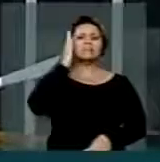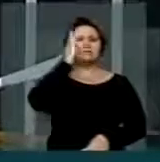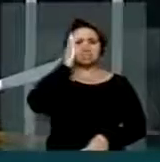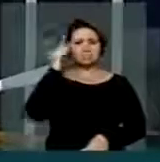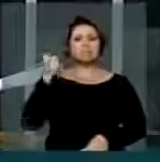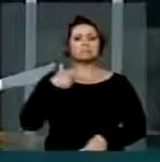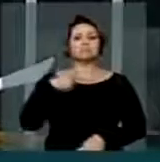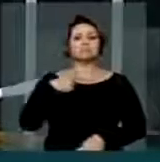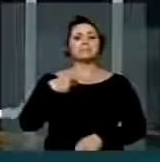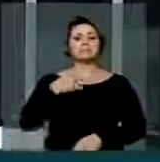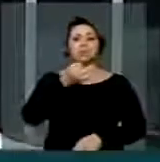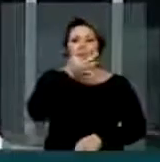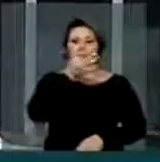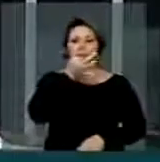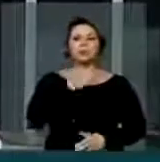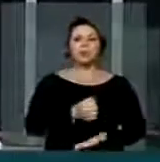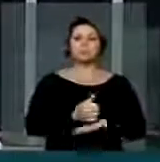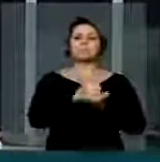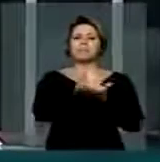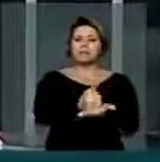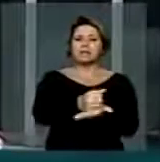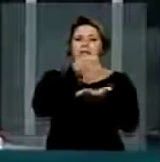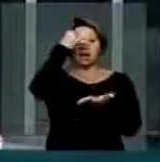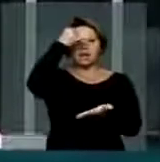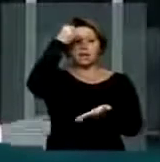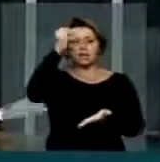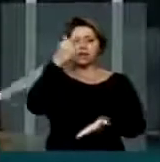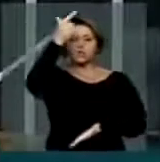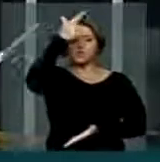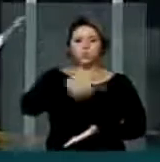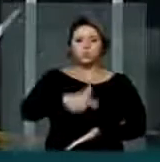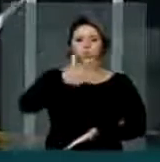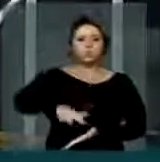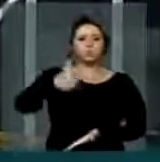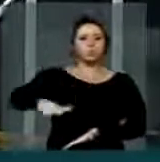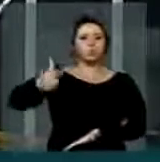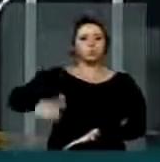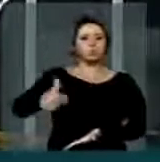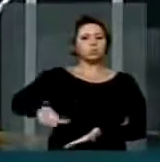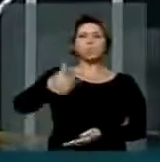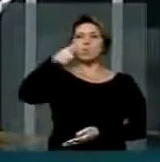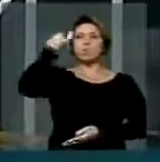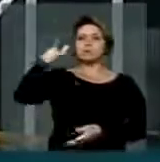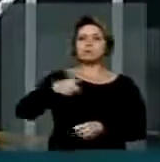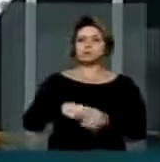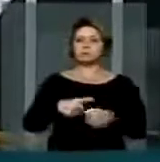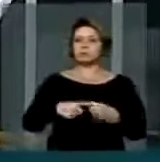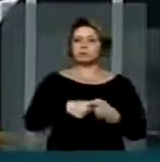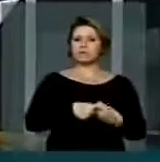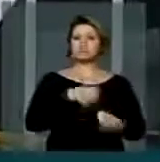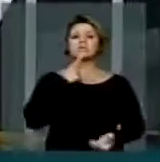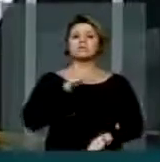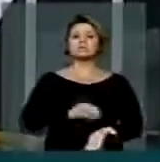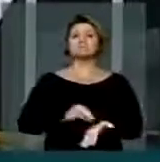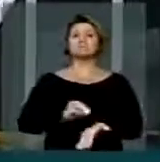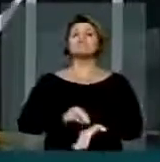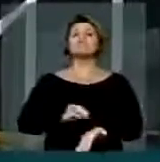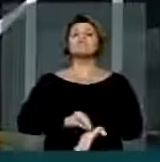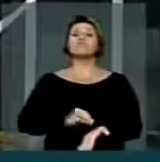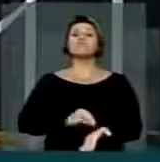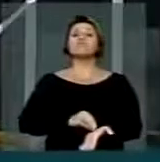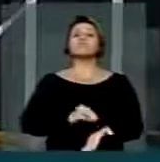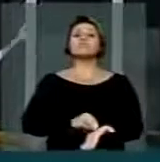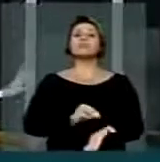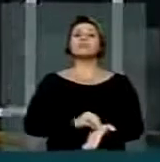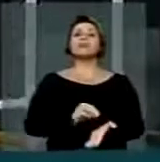contribuir para que eles não venham a ocorrer em outros municípios. A falta, principalmente pela falta de